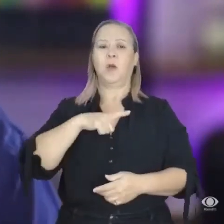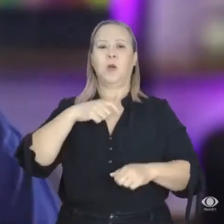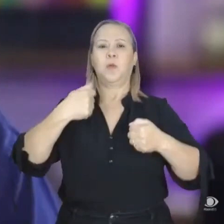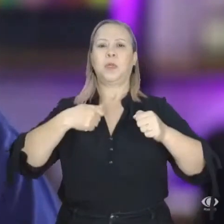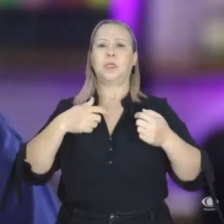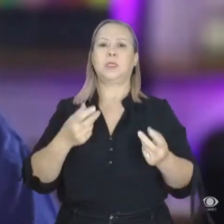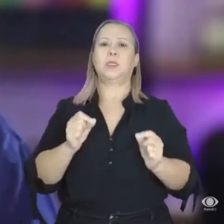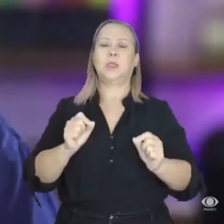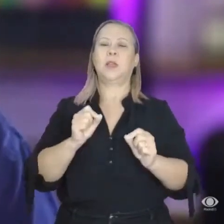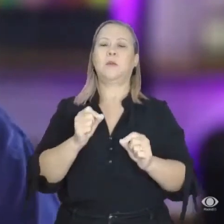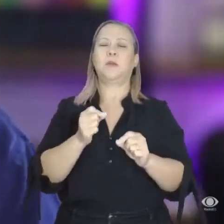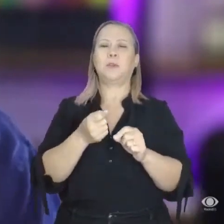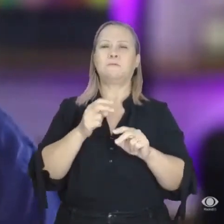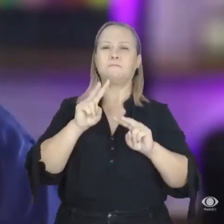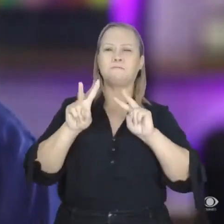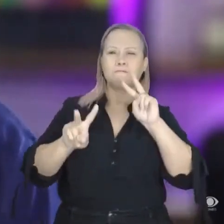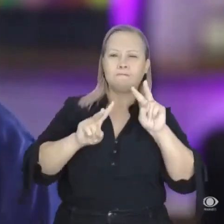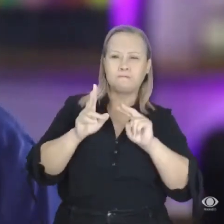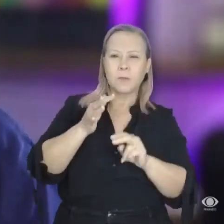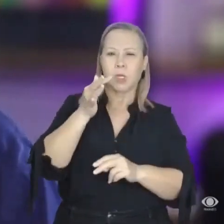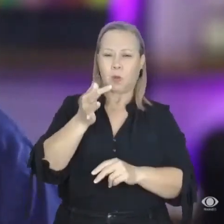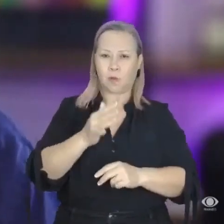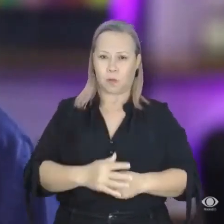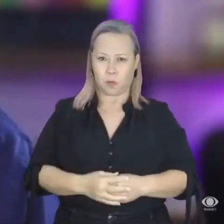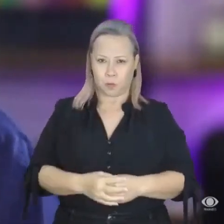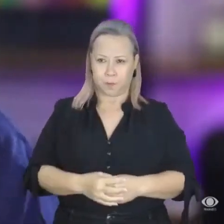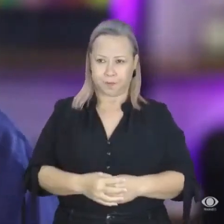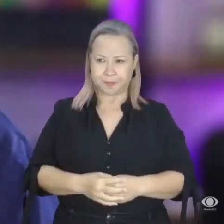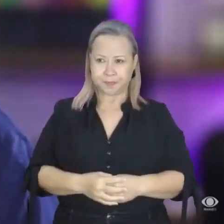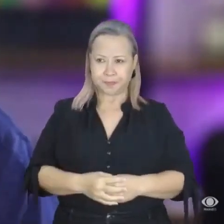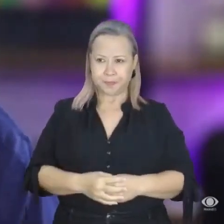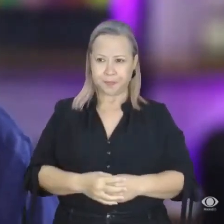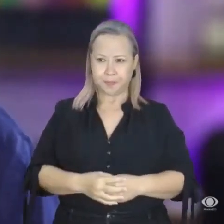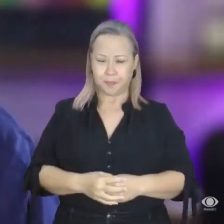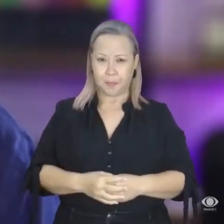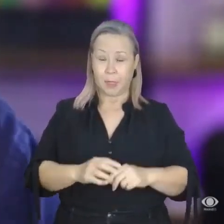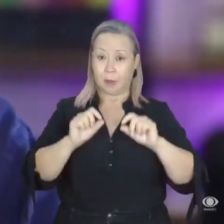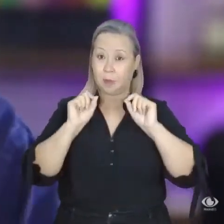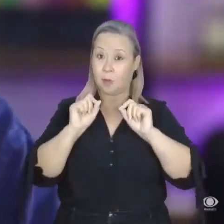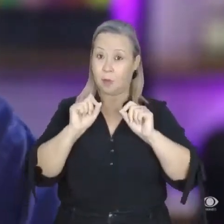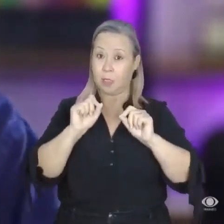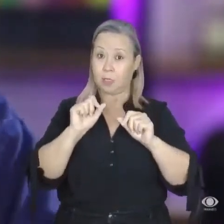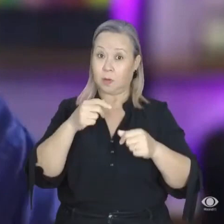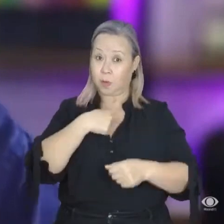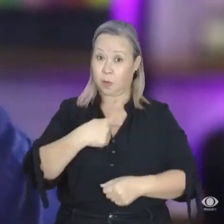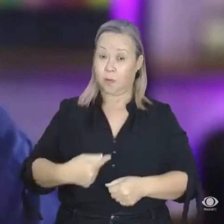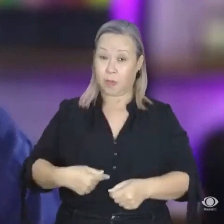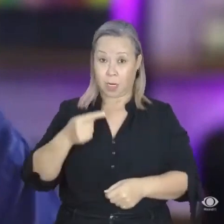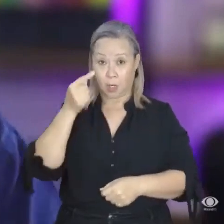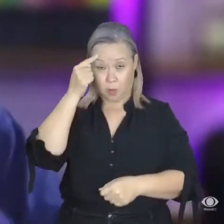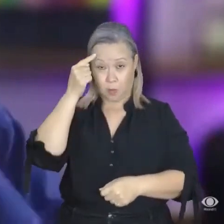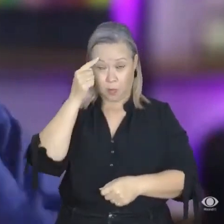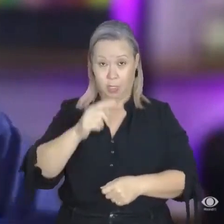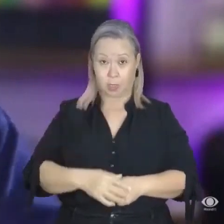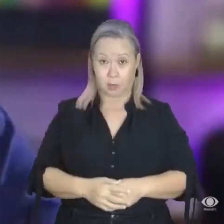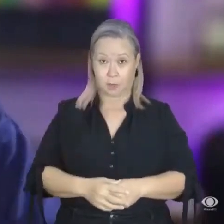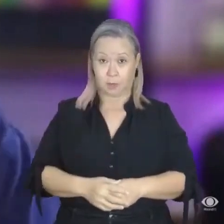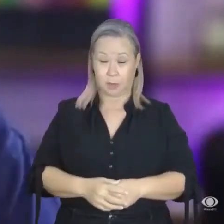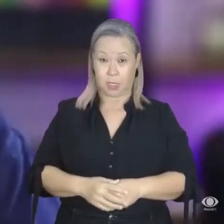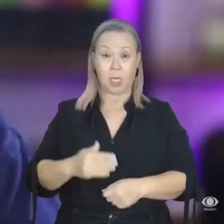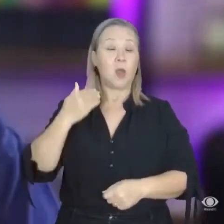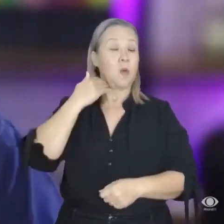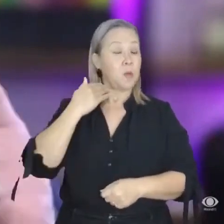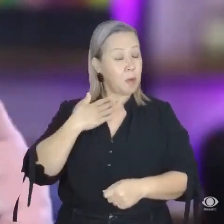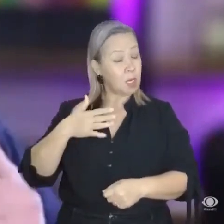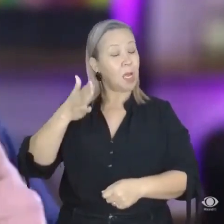previsibilidade. Era pego de calça curta no meu governo. Os empresários sabem disso. Os banqueiros